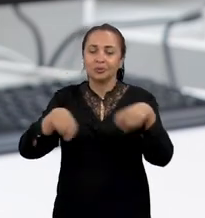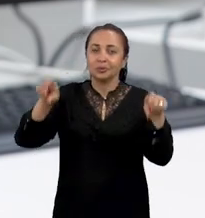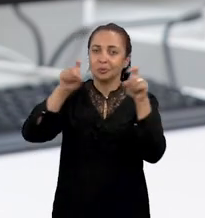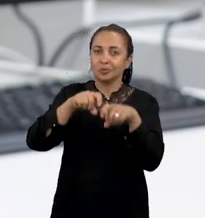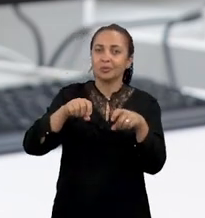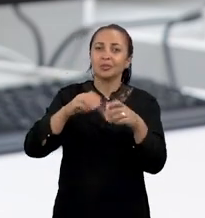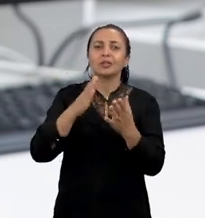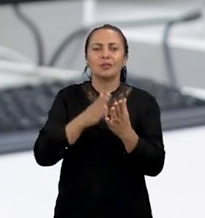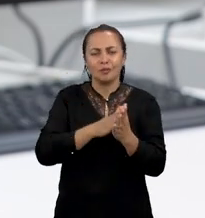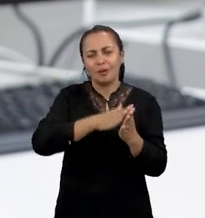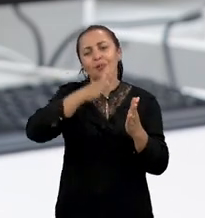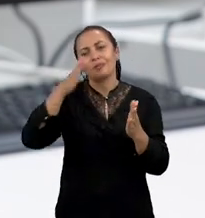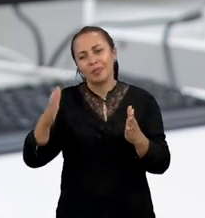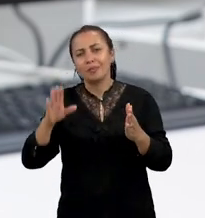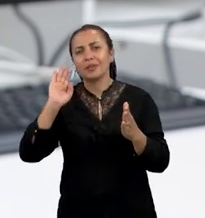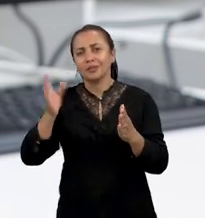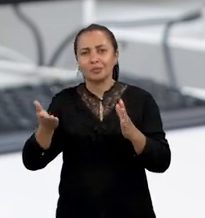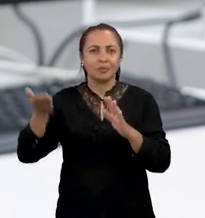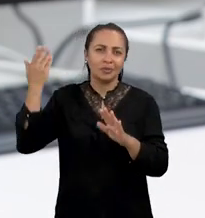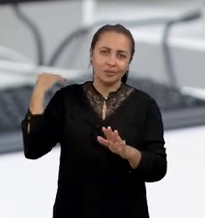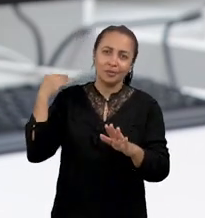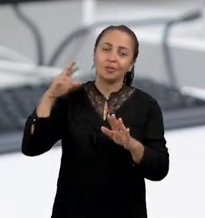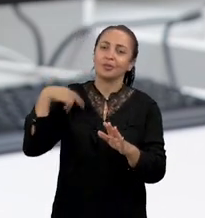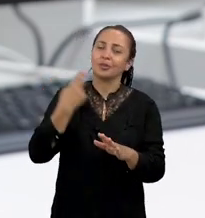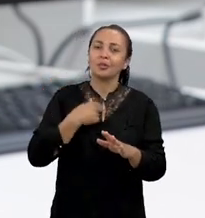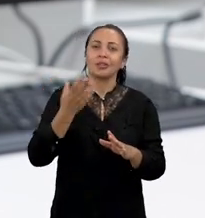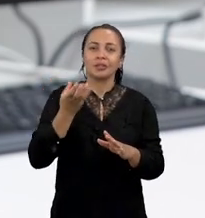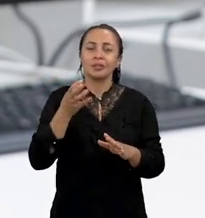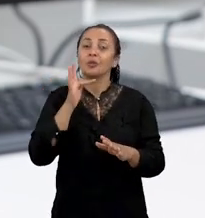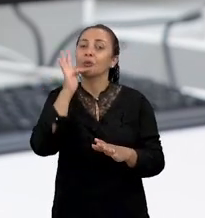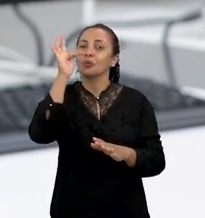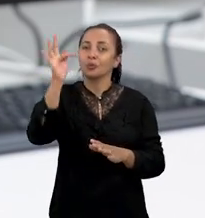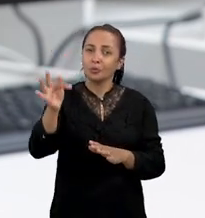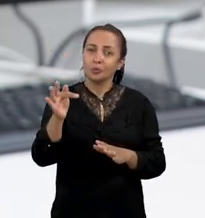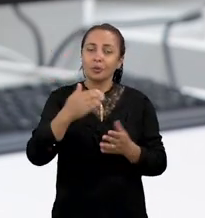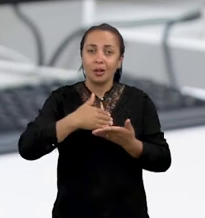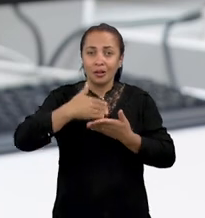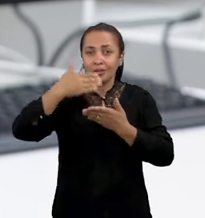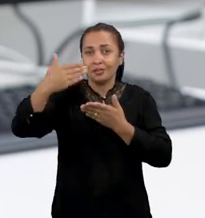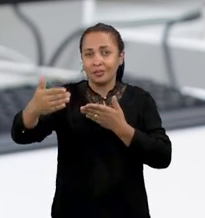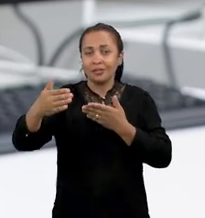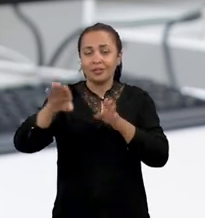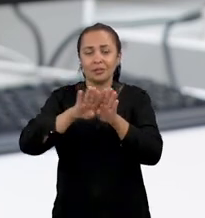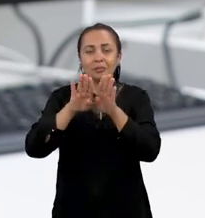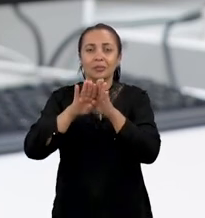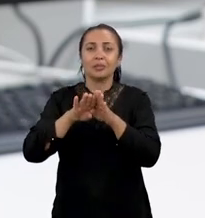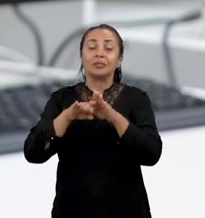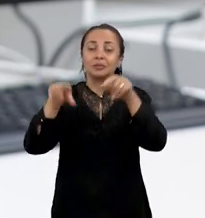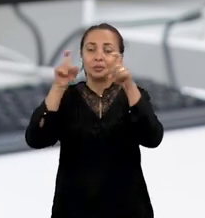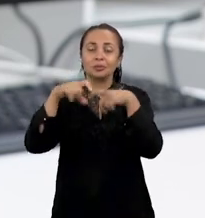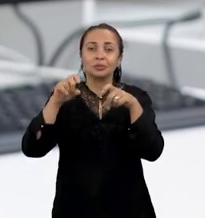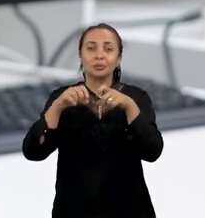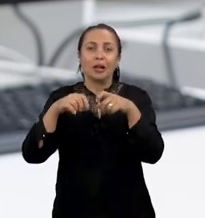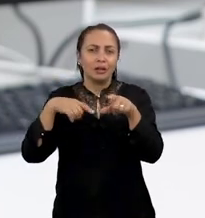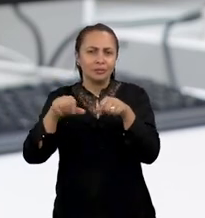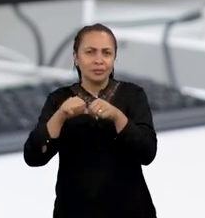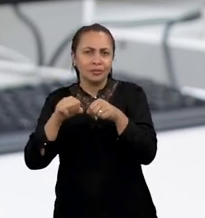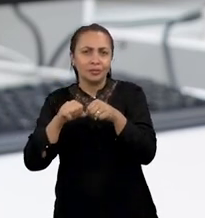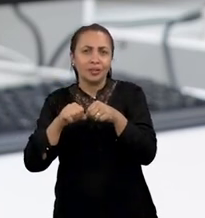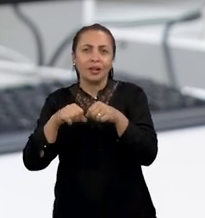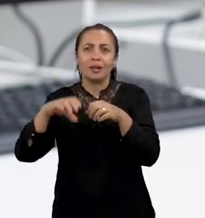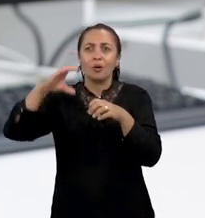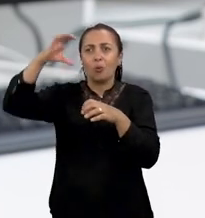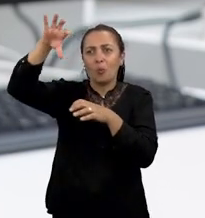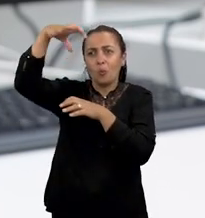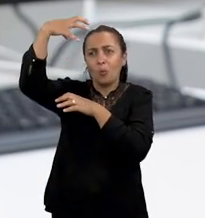computacionais, que já foi uma etapa já cumprida, nós pretendemos, no futuro, embarcar esses algoritmos e colocar para funcionar